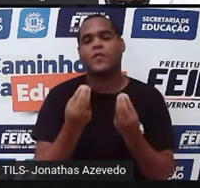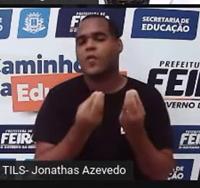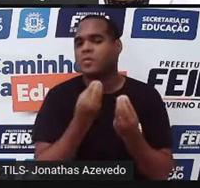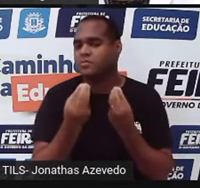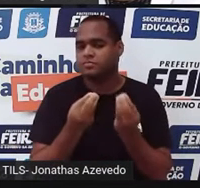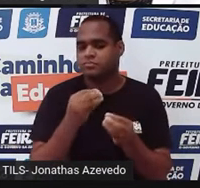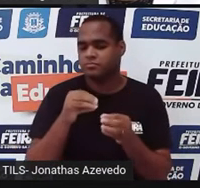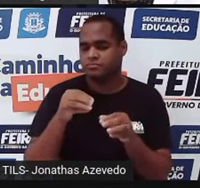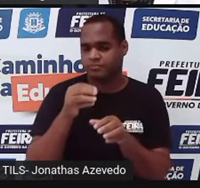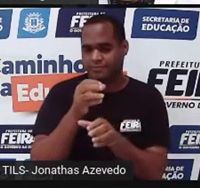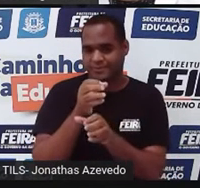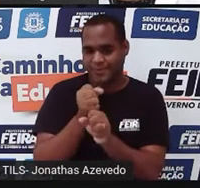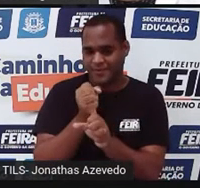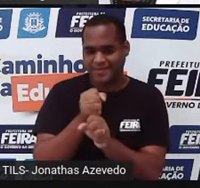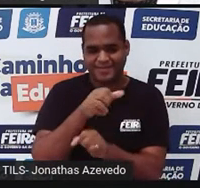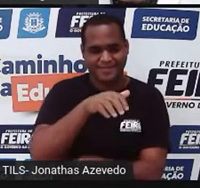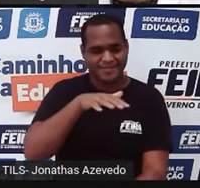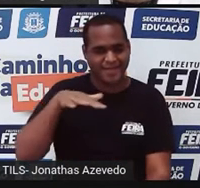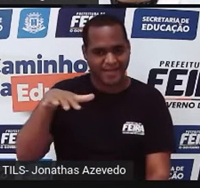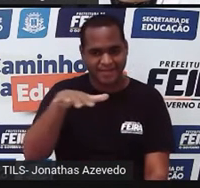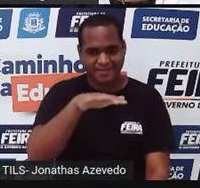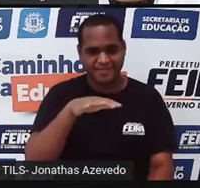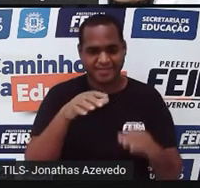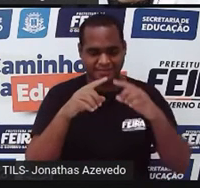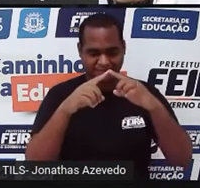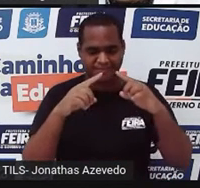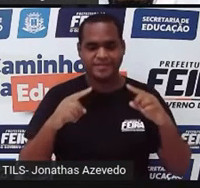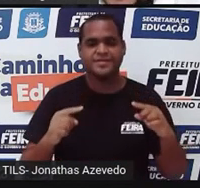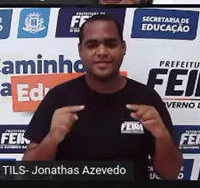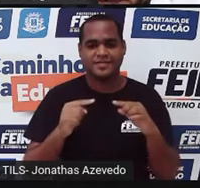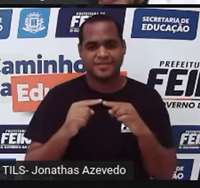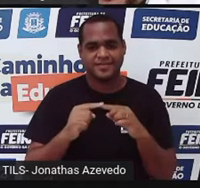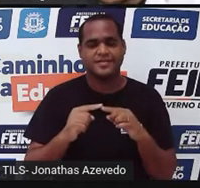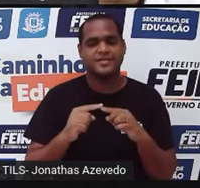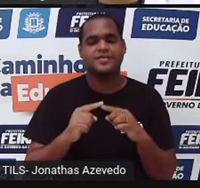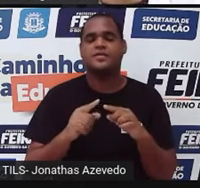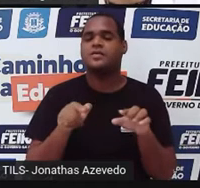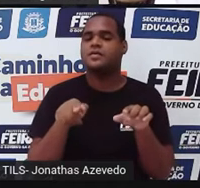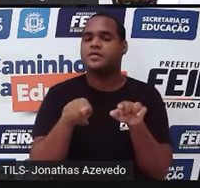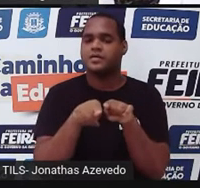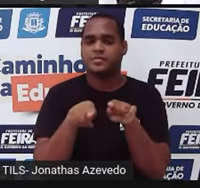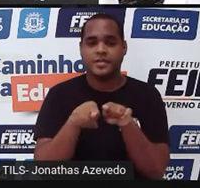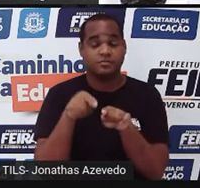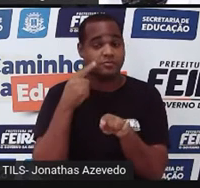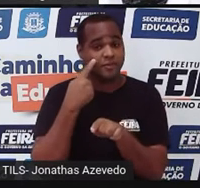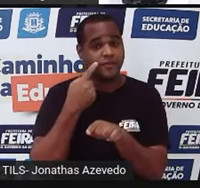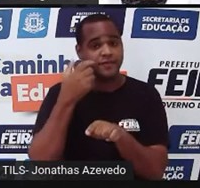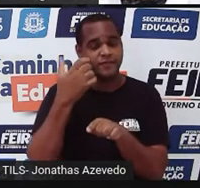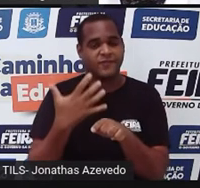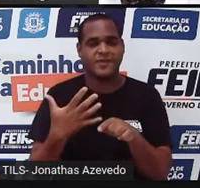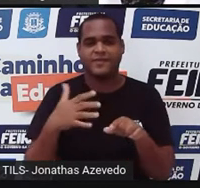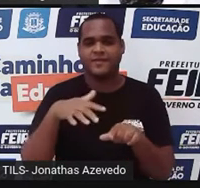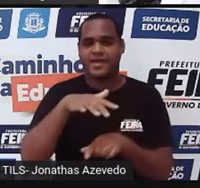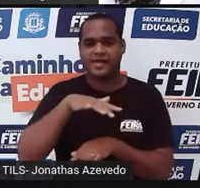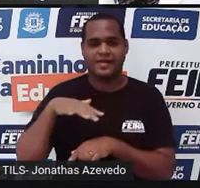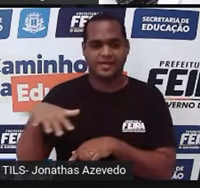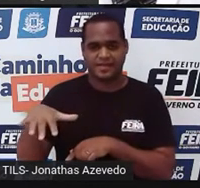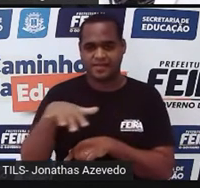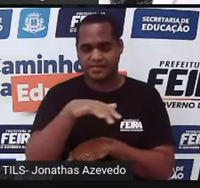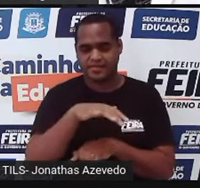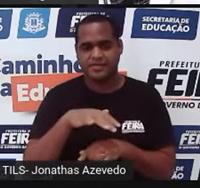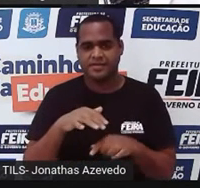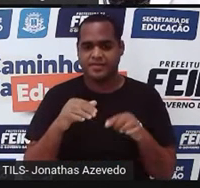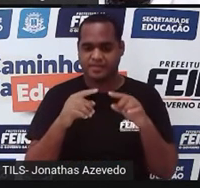calcular a área de retângulos, tá? E a gente viu também como calcular a